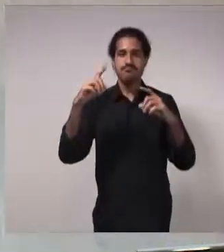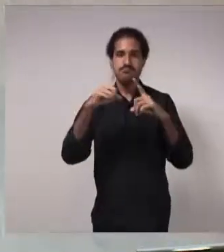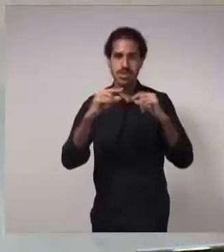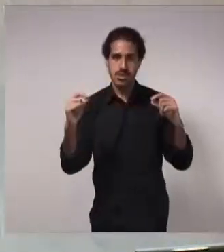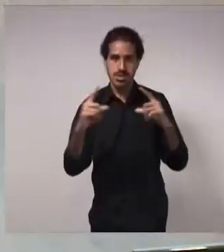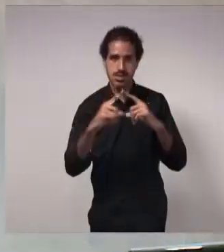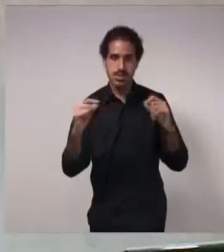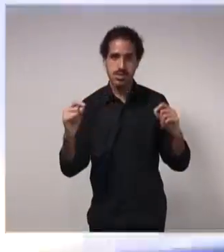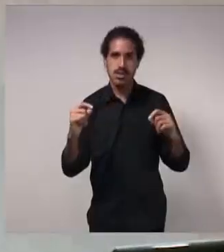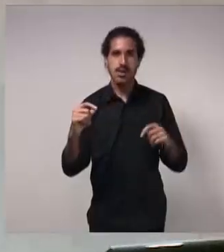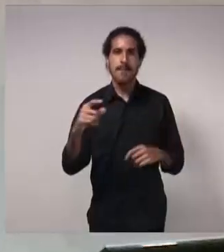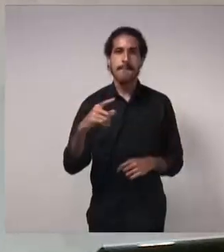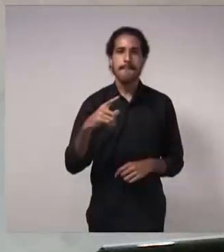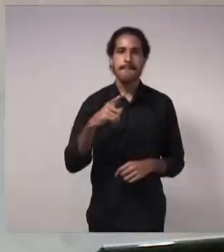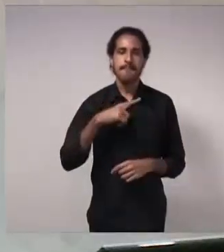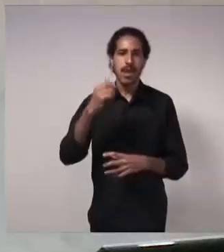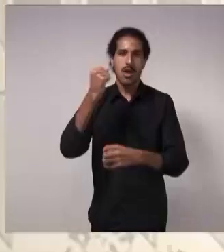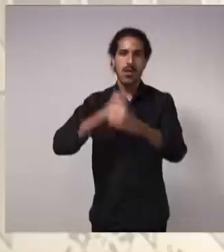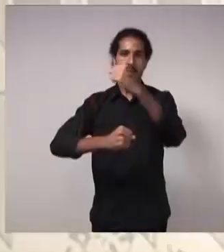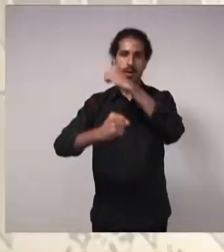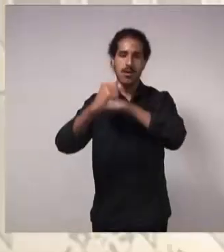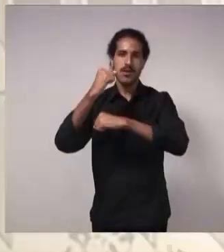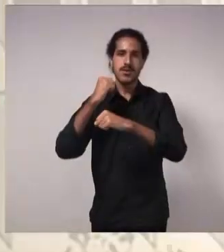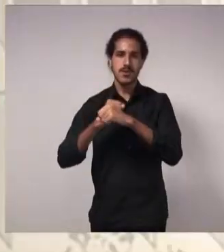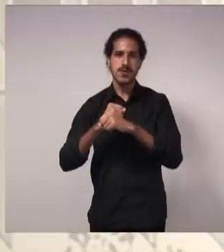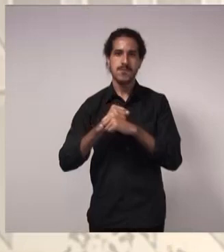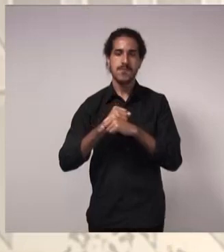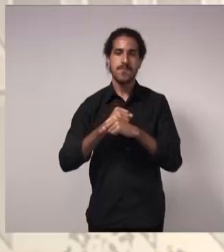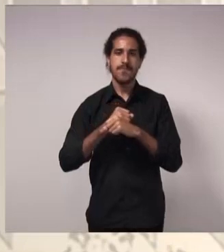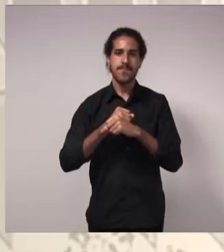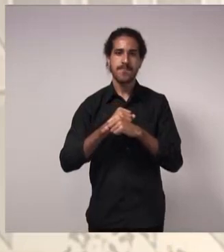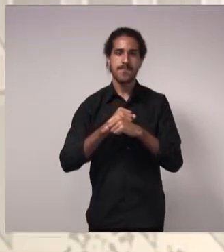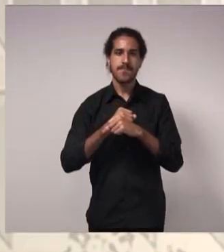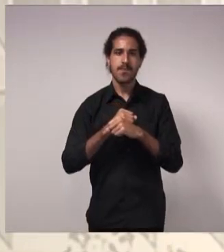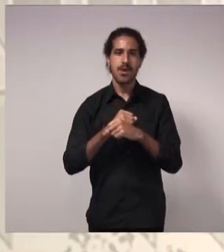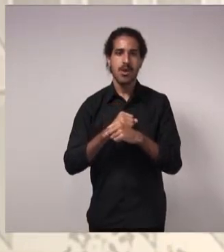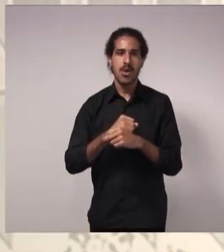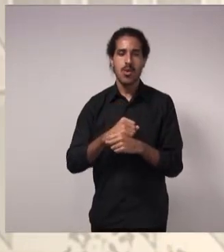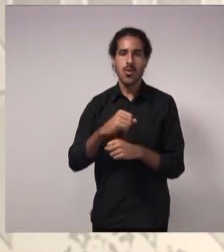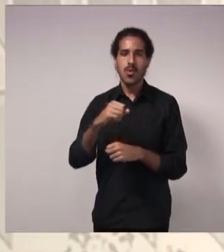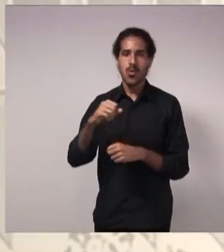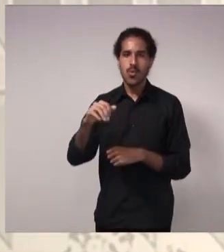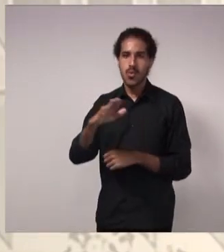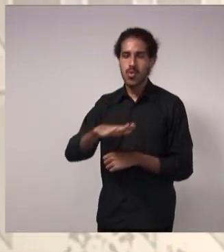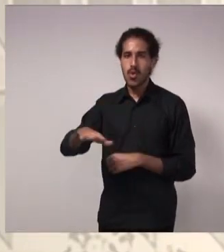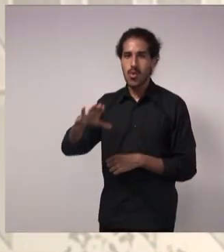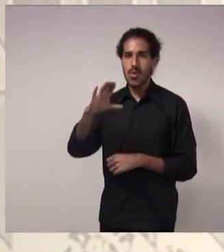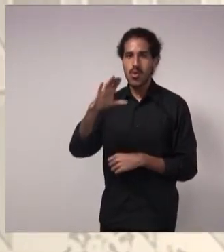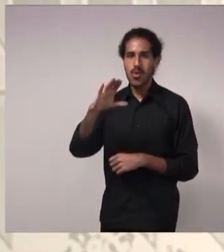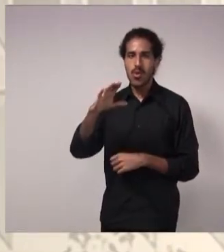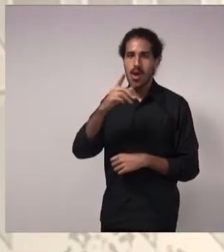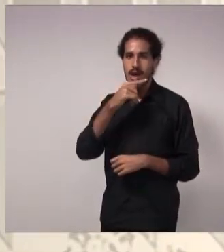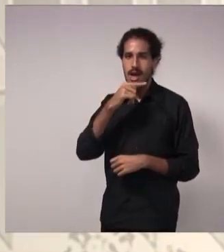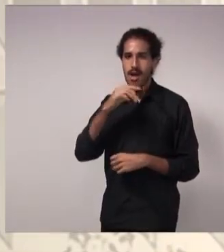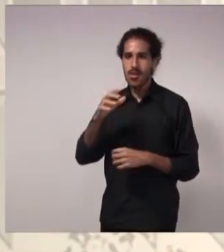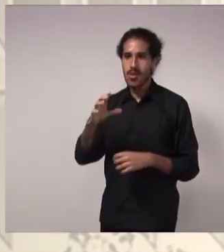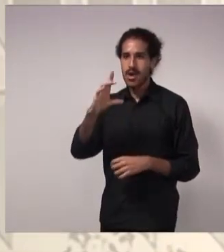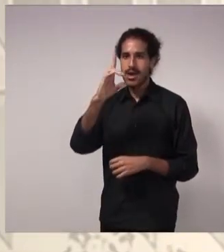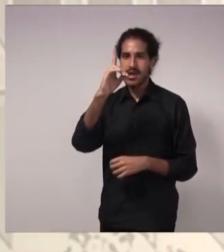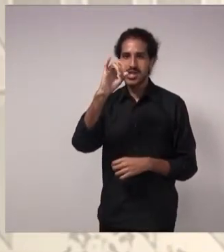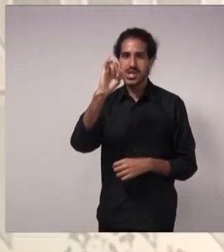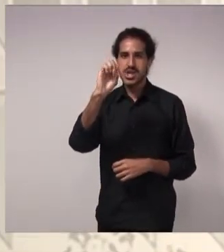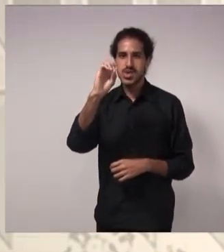até o ano passado, o descoberto, nosso principal reservatório de abastecimento público,